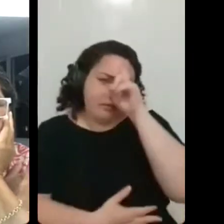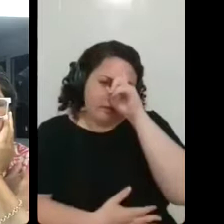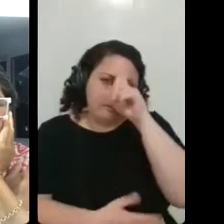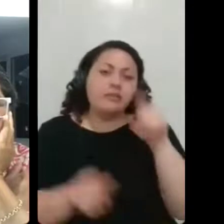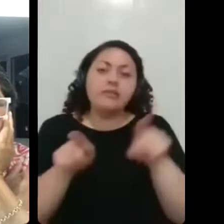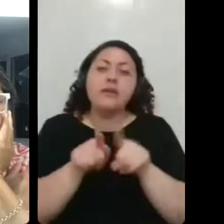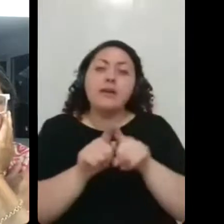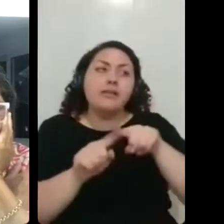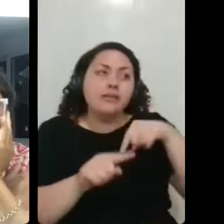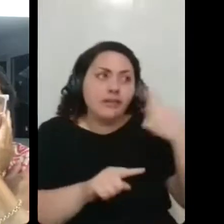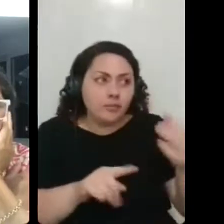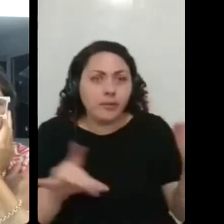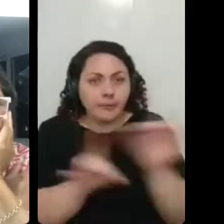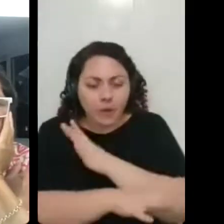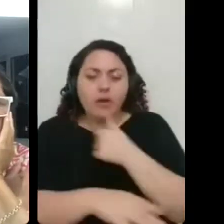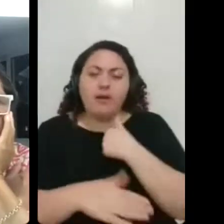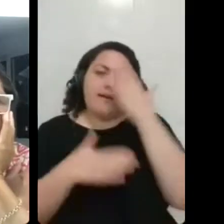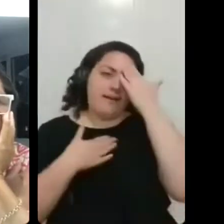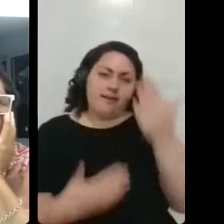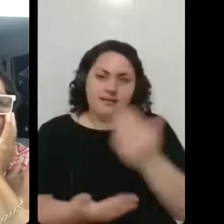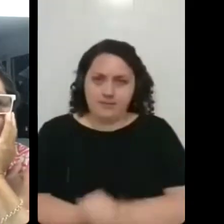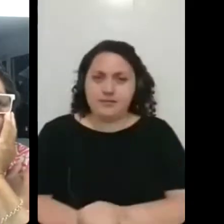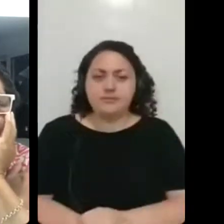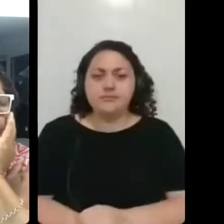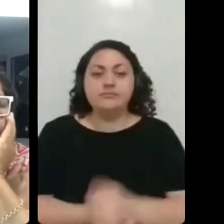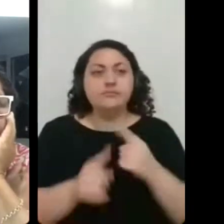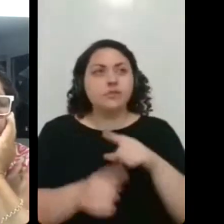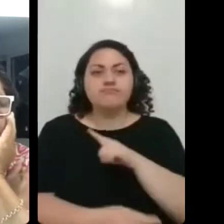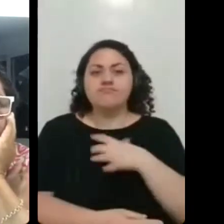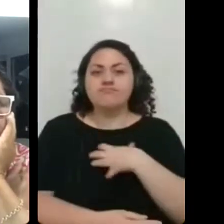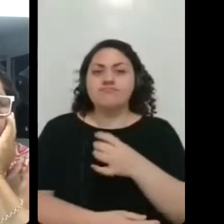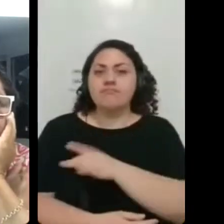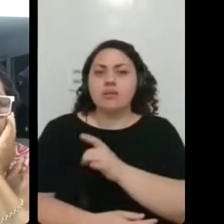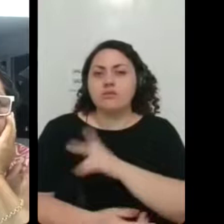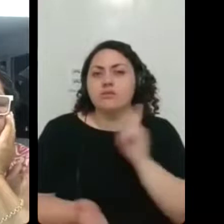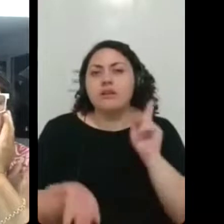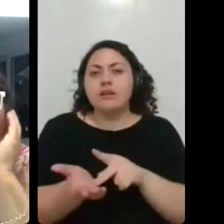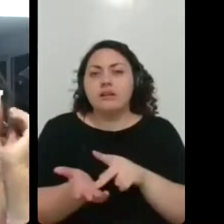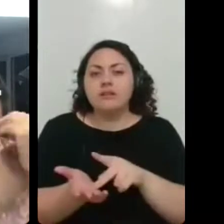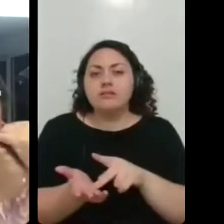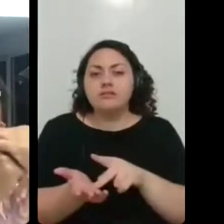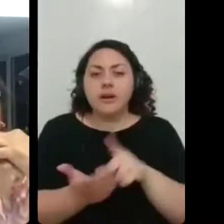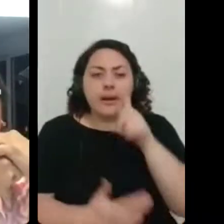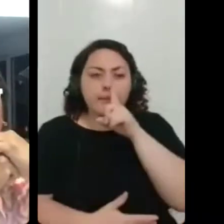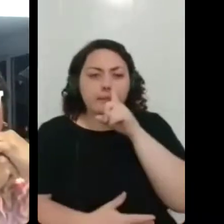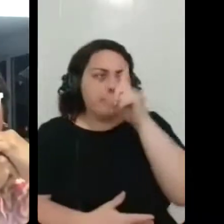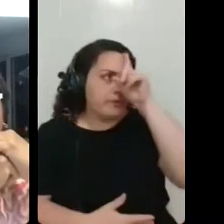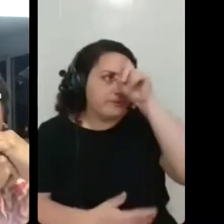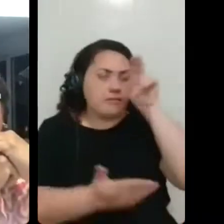agradecer, sabe? Porque era um medo muito grande quando ela tava hospitalizada